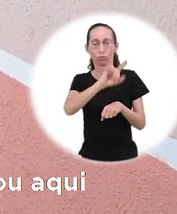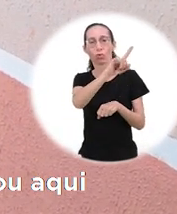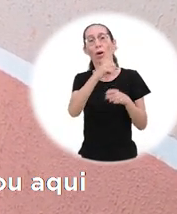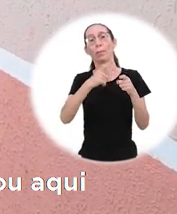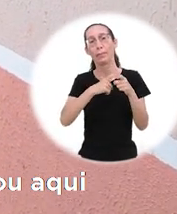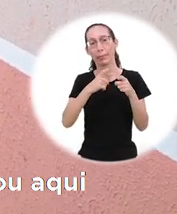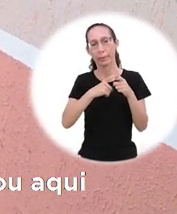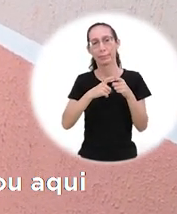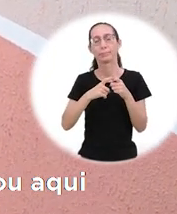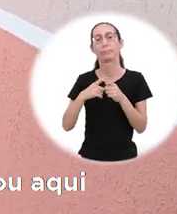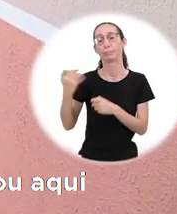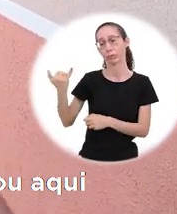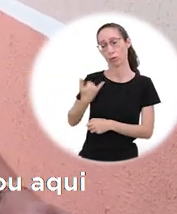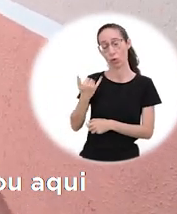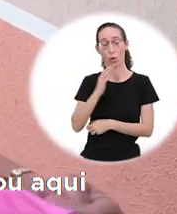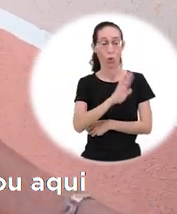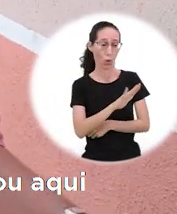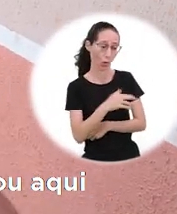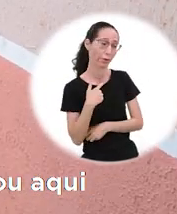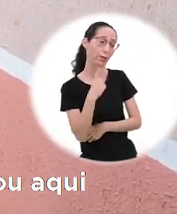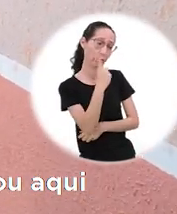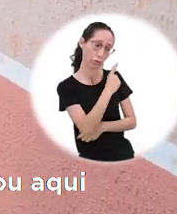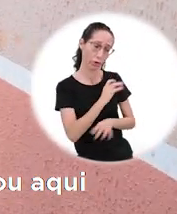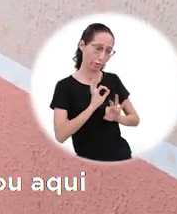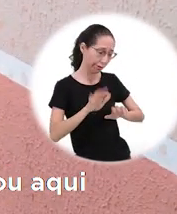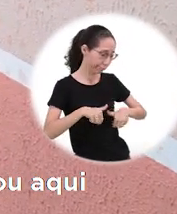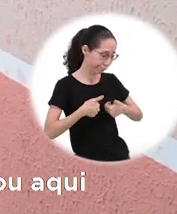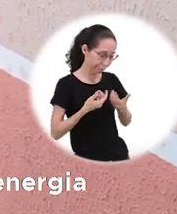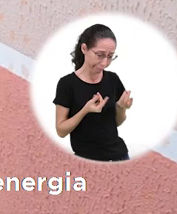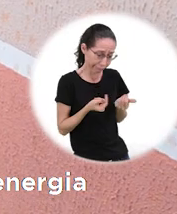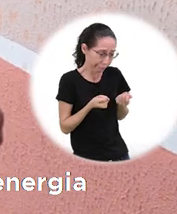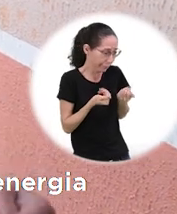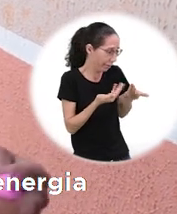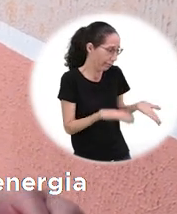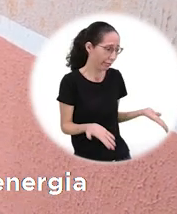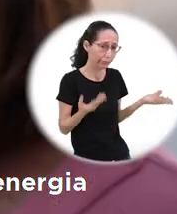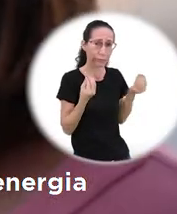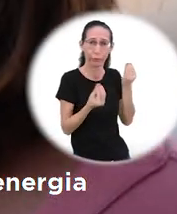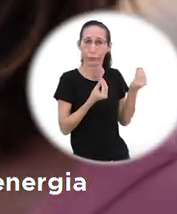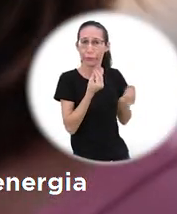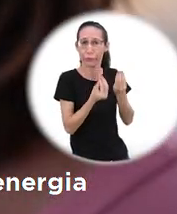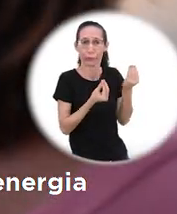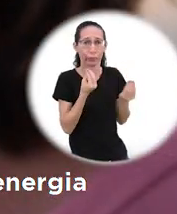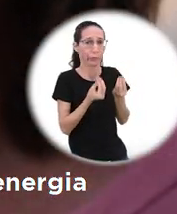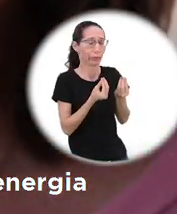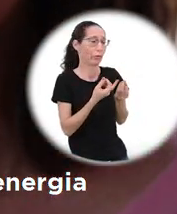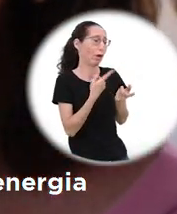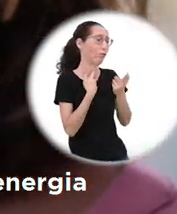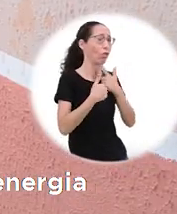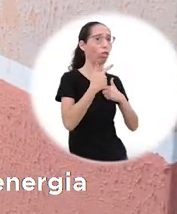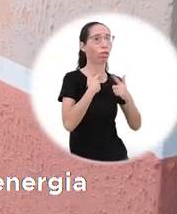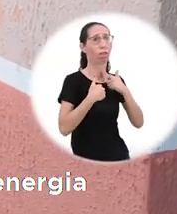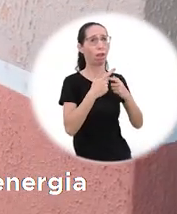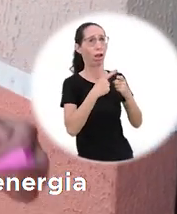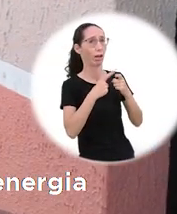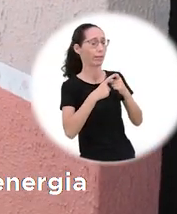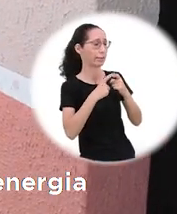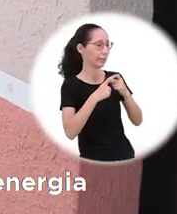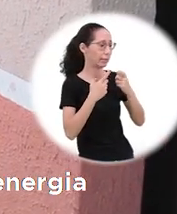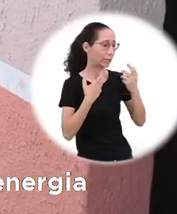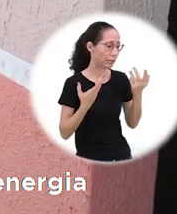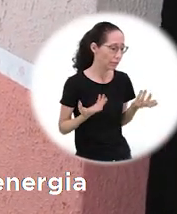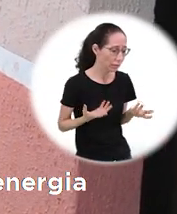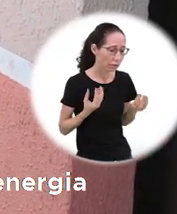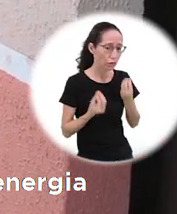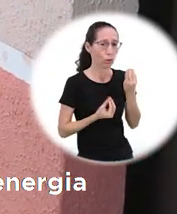precisamos fazer. É por isso que estou aqui, com a mesma disposição que você conhece. Com mais